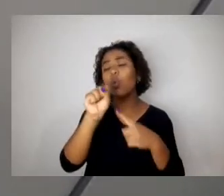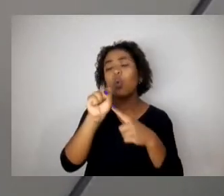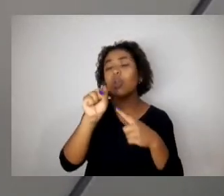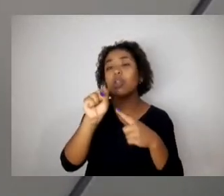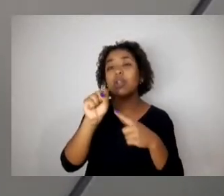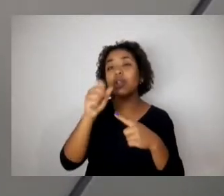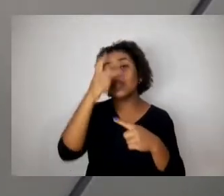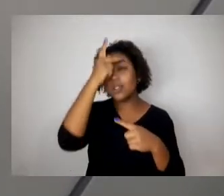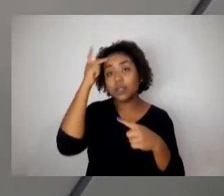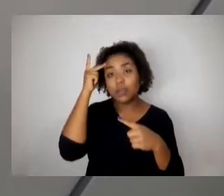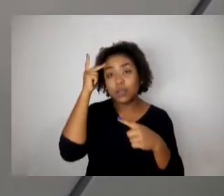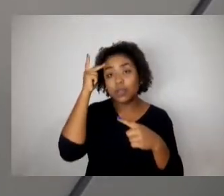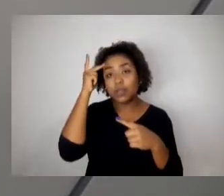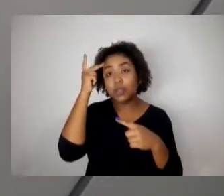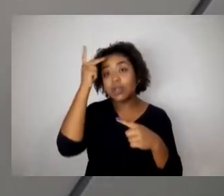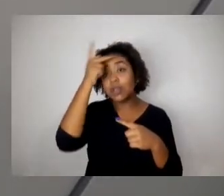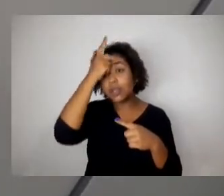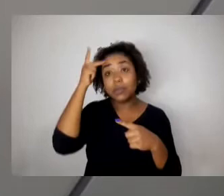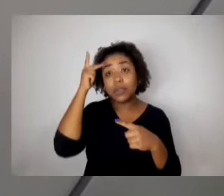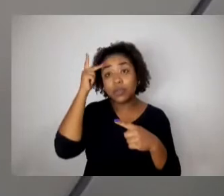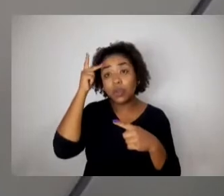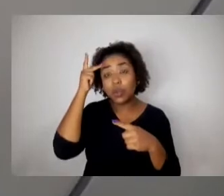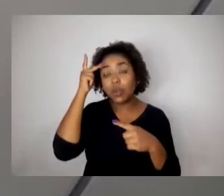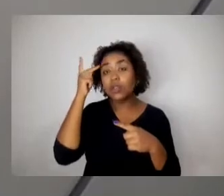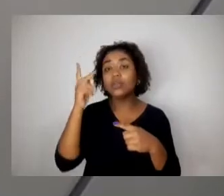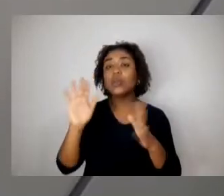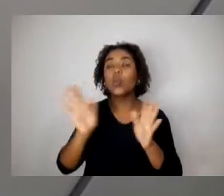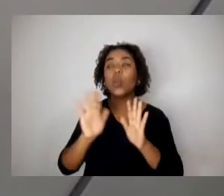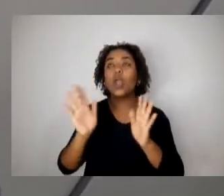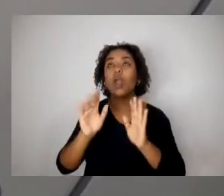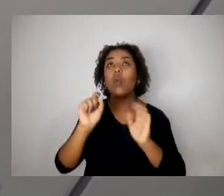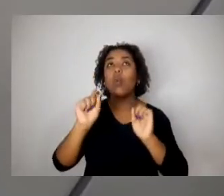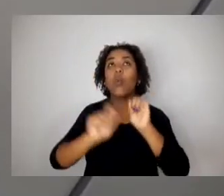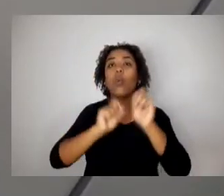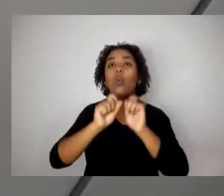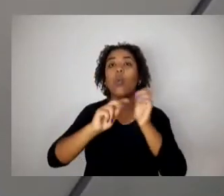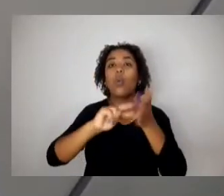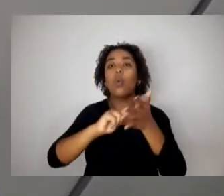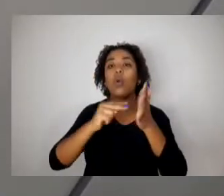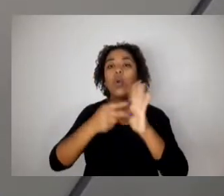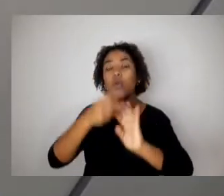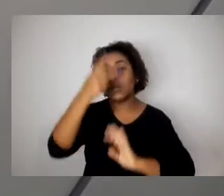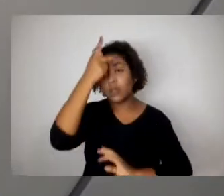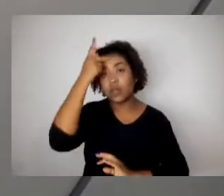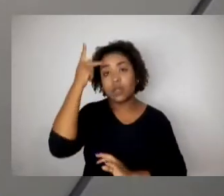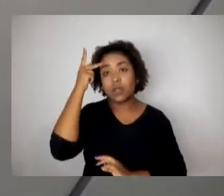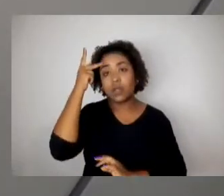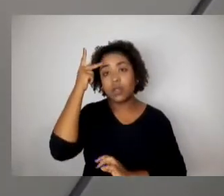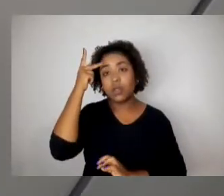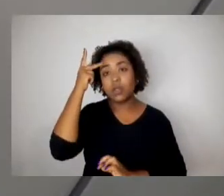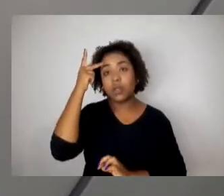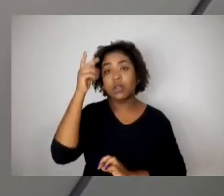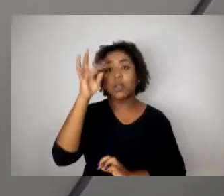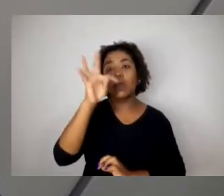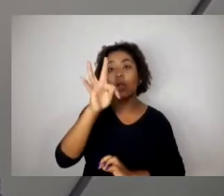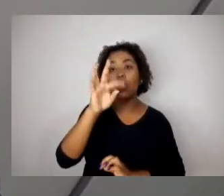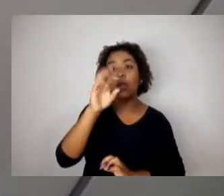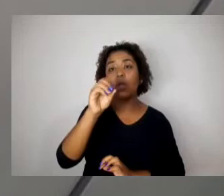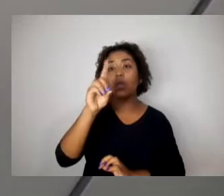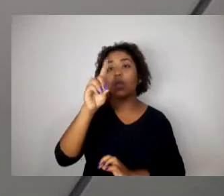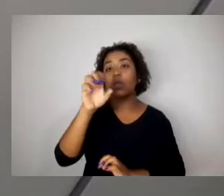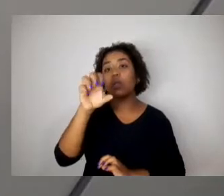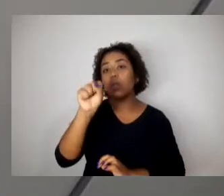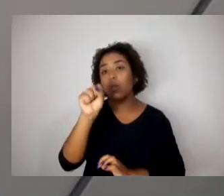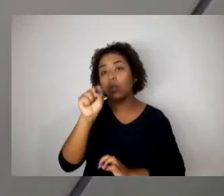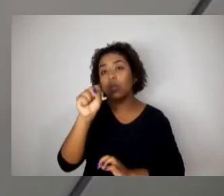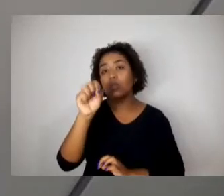pessoas, independente do que ela é, são pessoas. Então, todos, todas, não tem necessidade, gente, é todas as